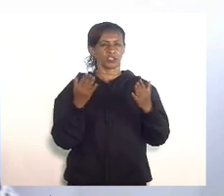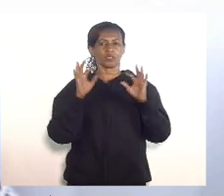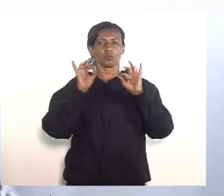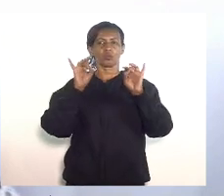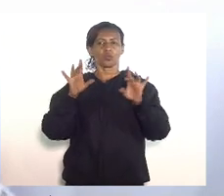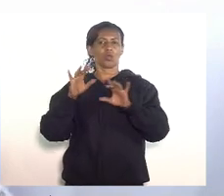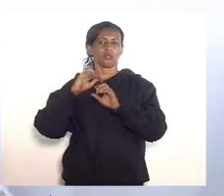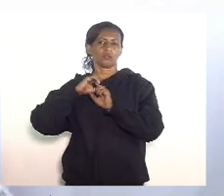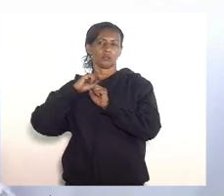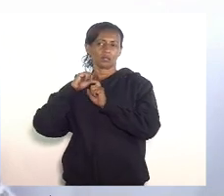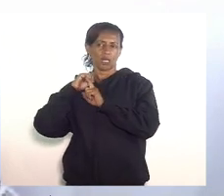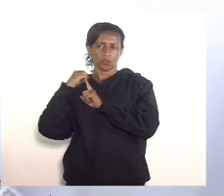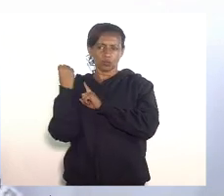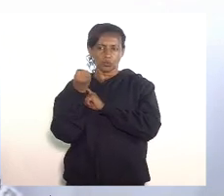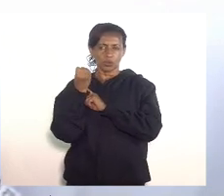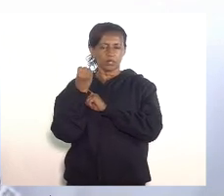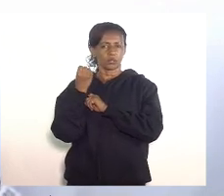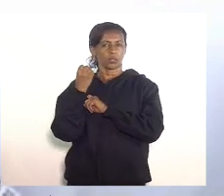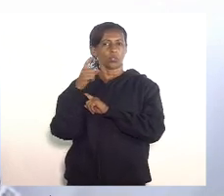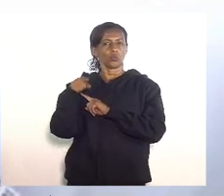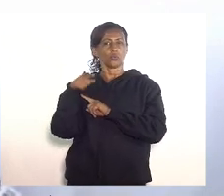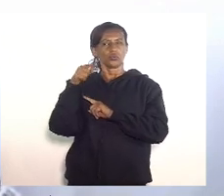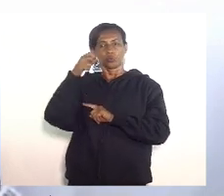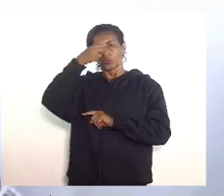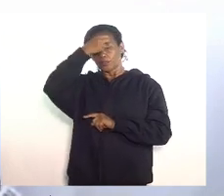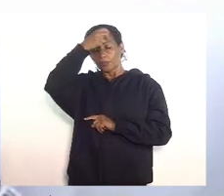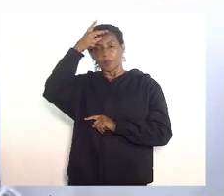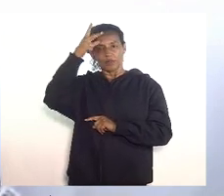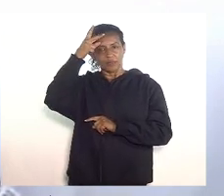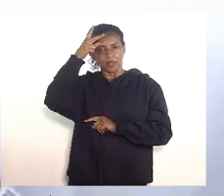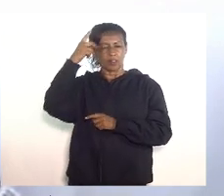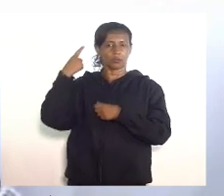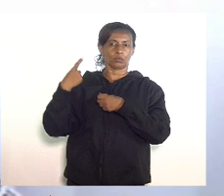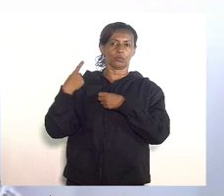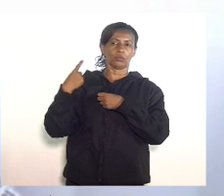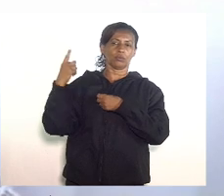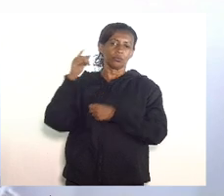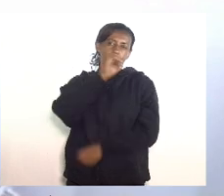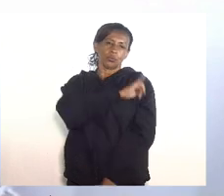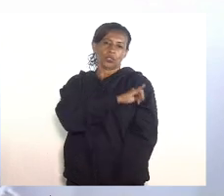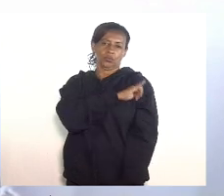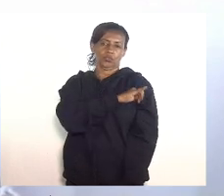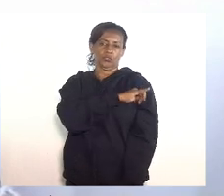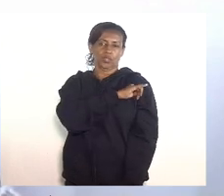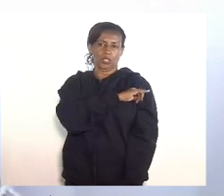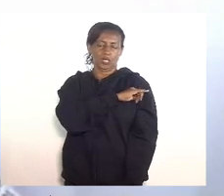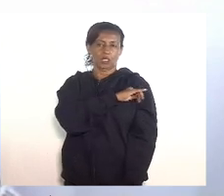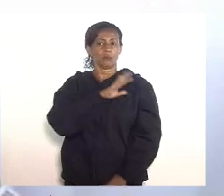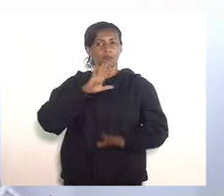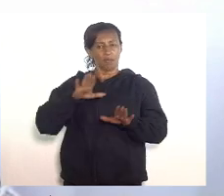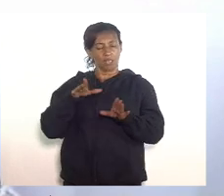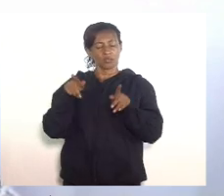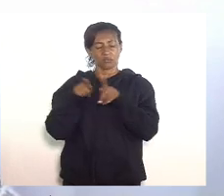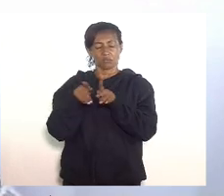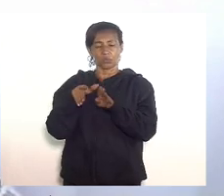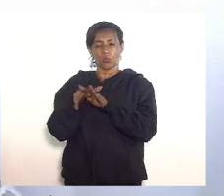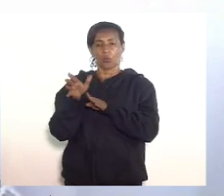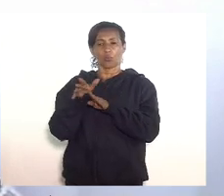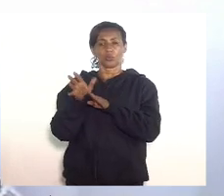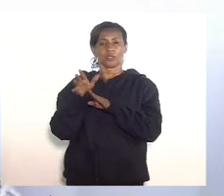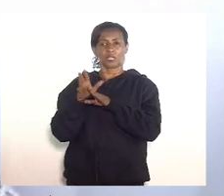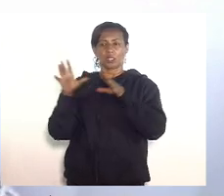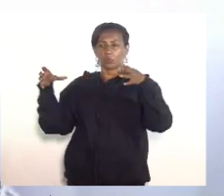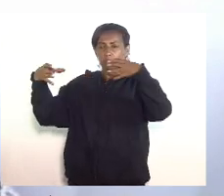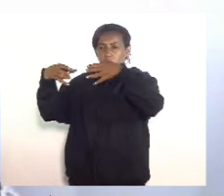Associação dos Prefeitos do Rio de Janeiro mas também do Conselho Estadual de